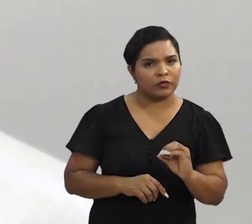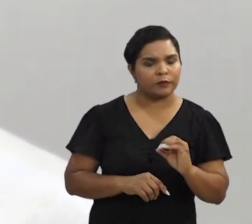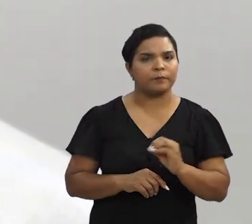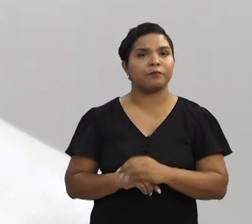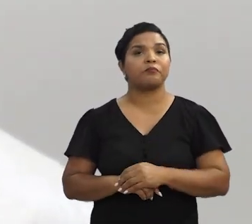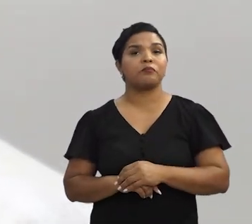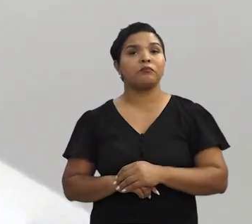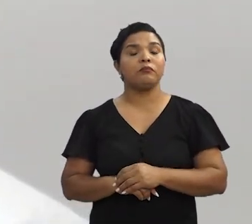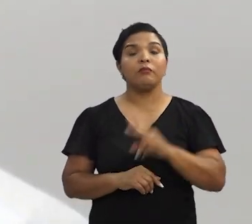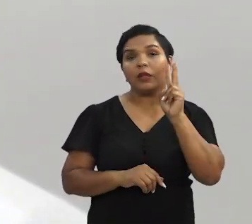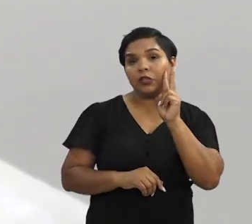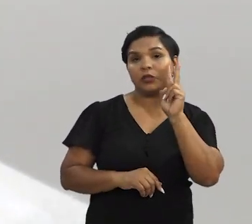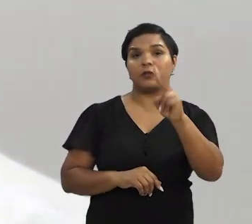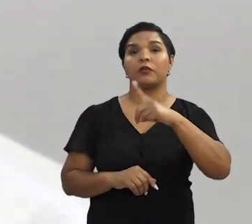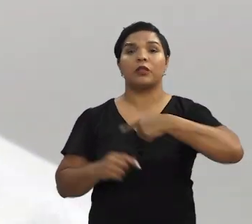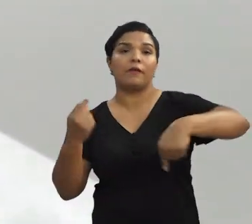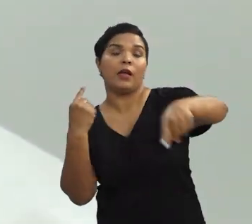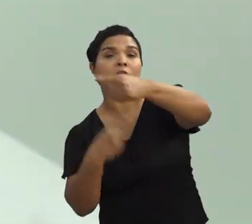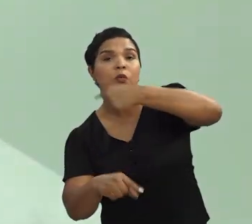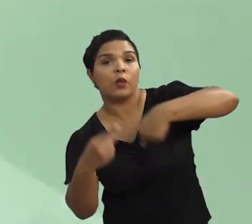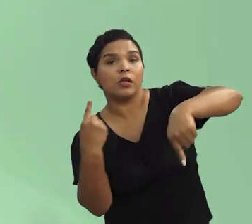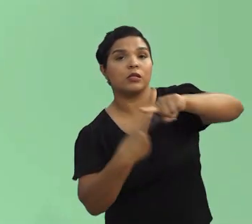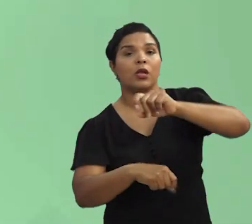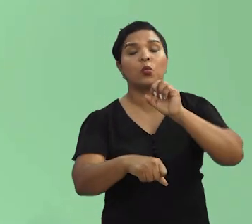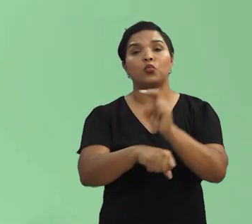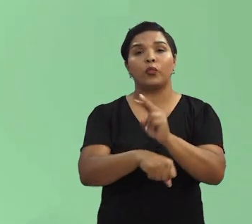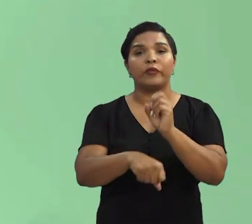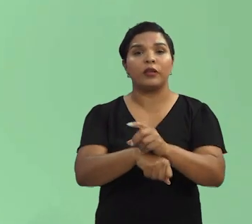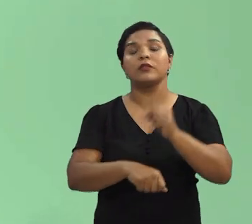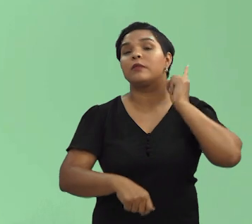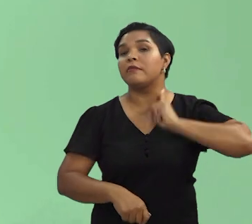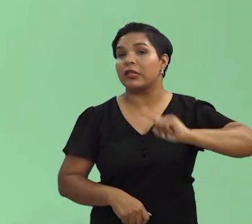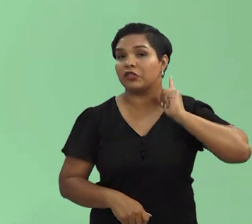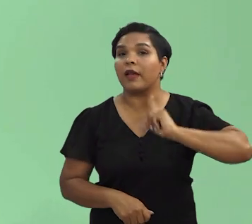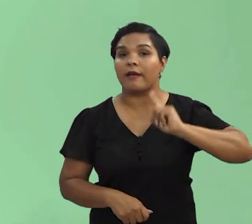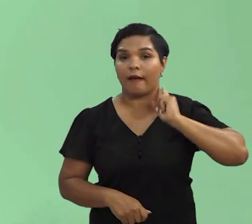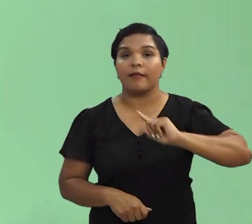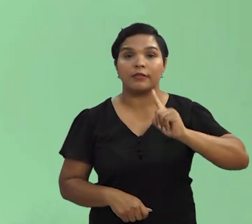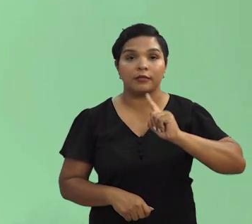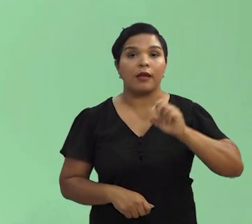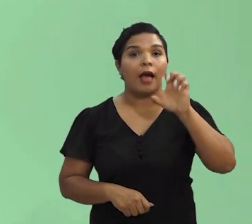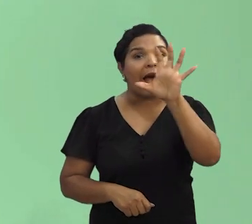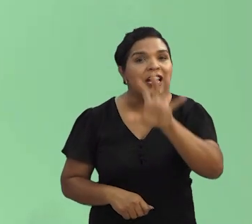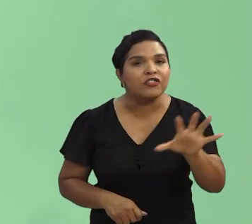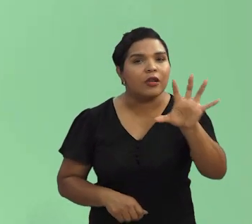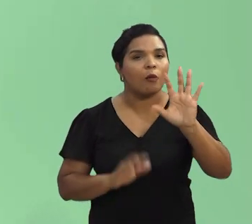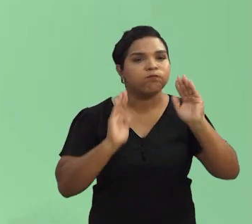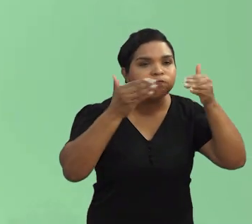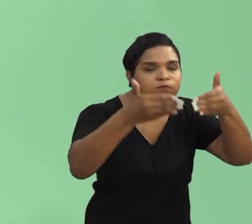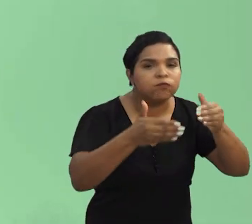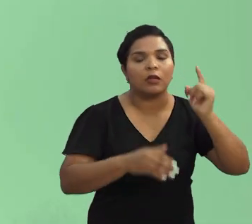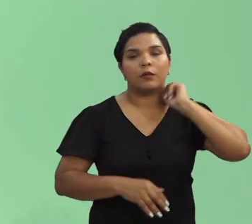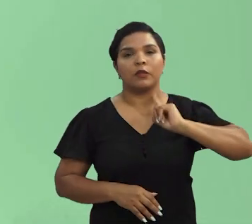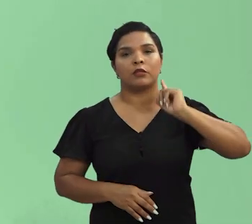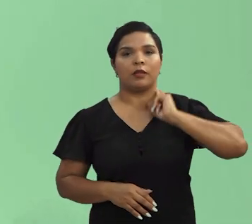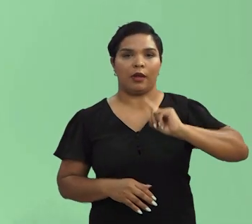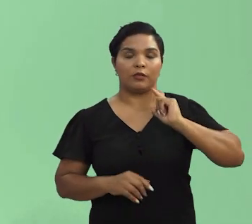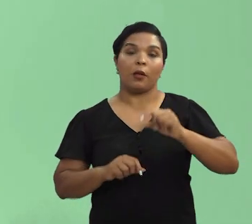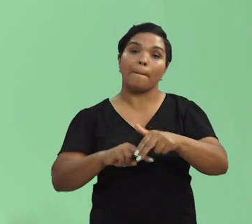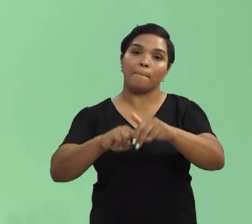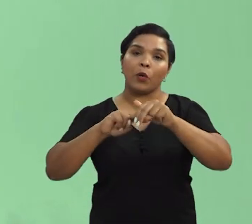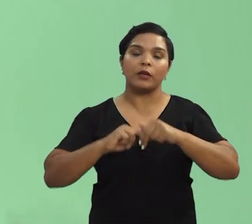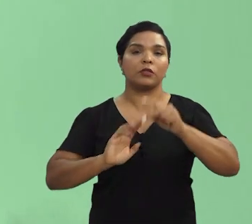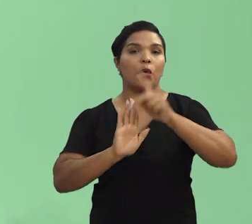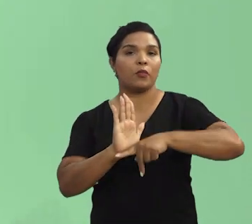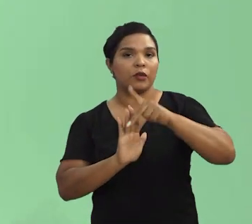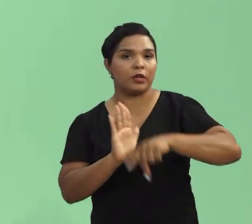No último boletim a gente percebeu que teve a circulação do vírus da febre amarela em Minas Gerais, em uma região específica de Minas Gerais. Então